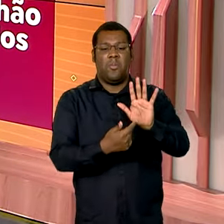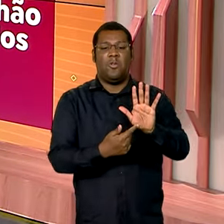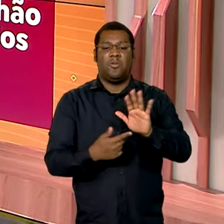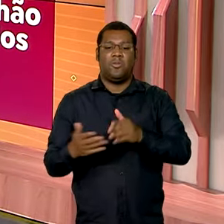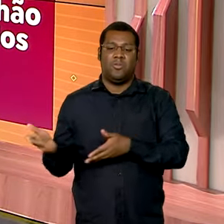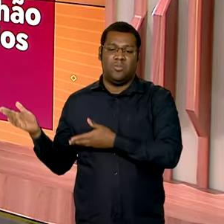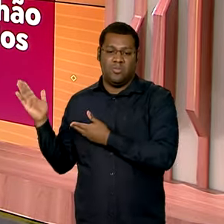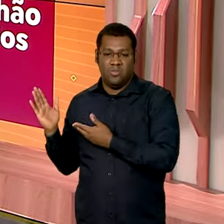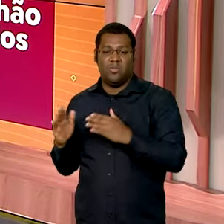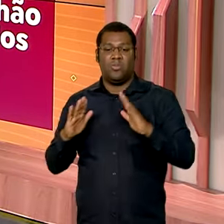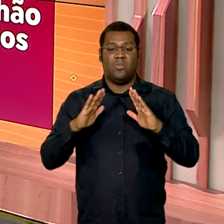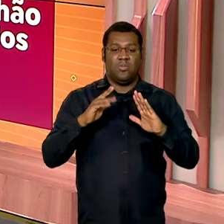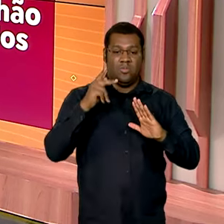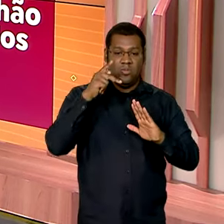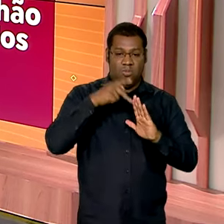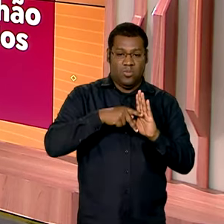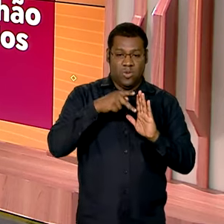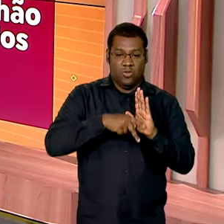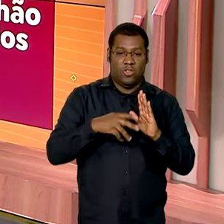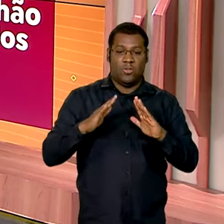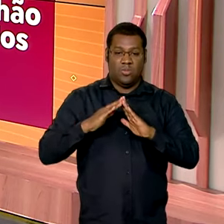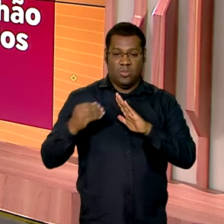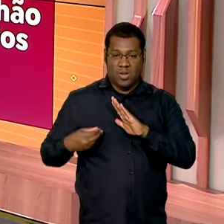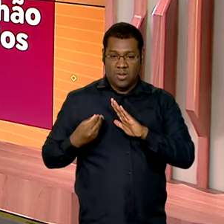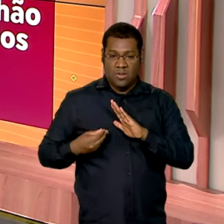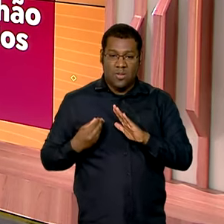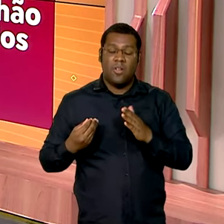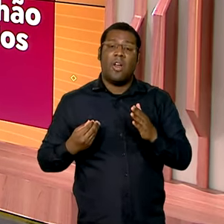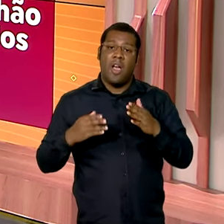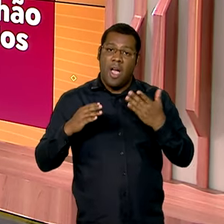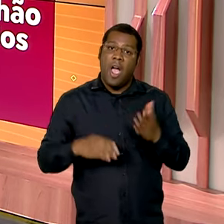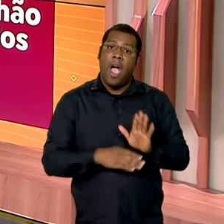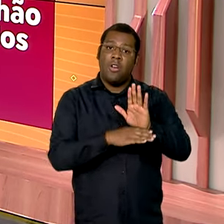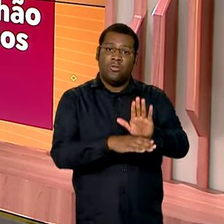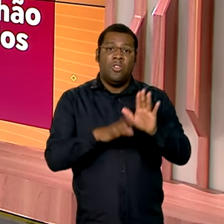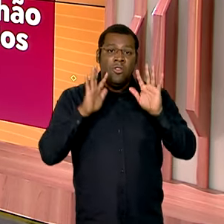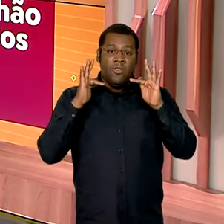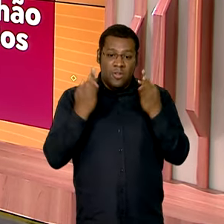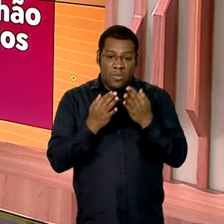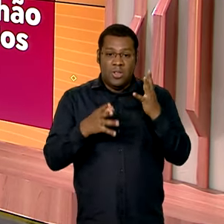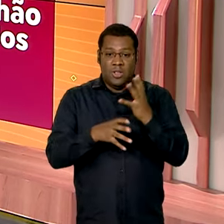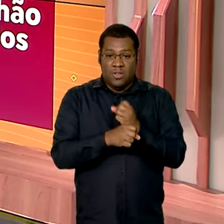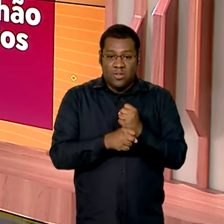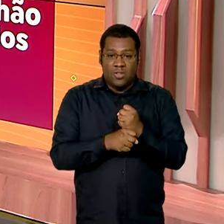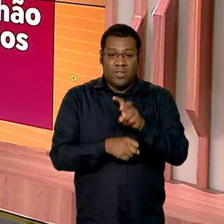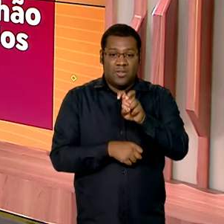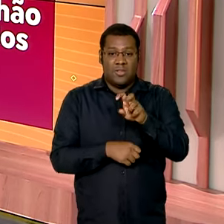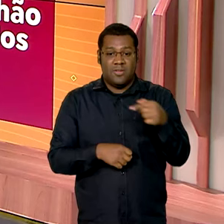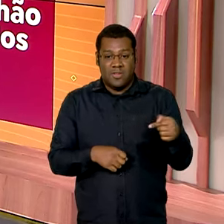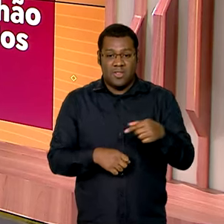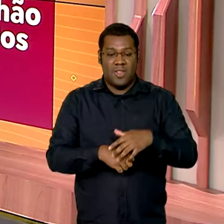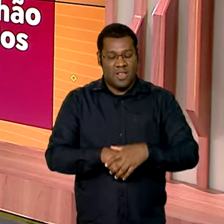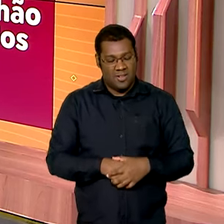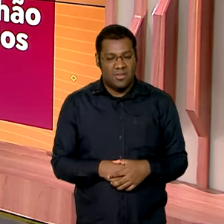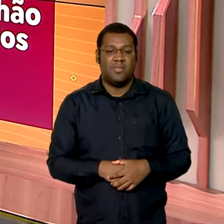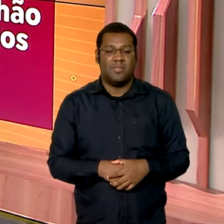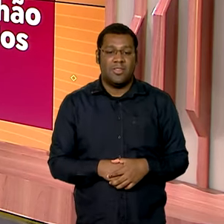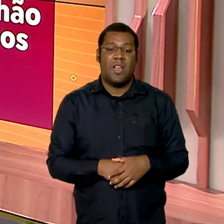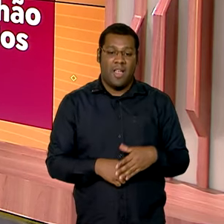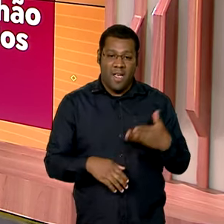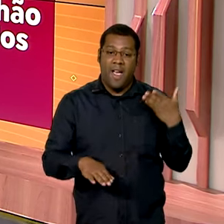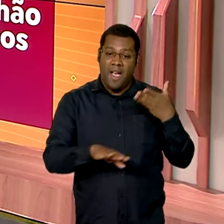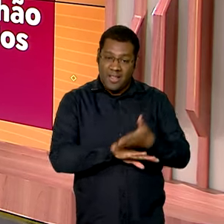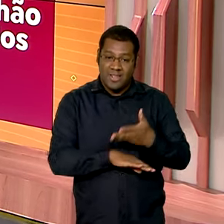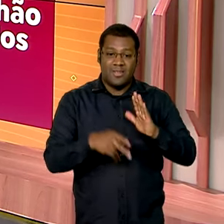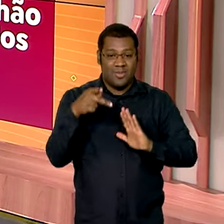ao Minha Casa Minha Vida, 57 famílias foram contempladas aí, conseguiram imóveis financiados pelo Minha Casa